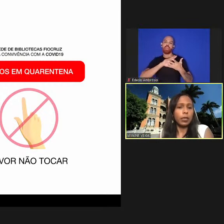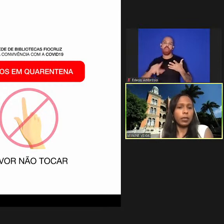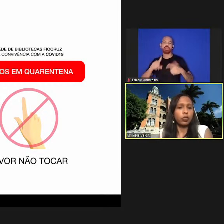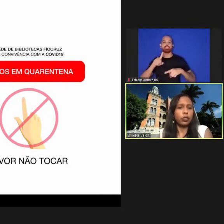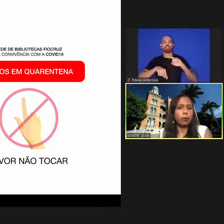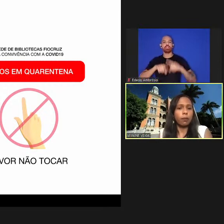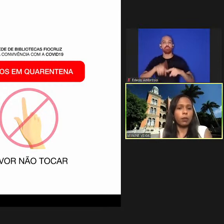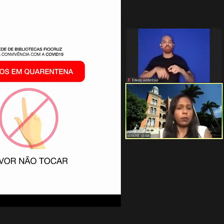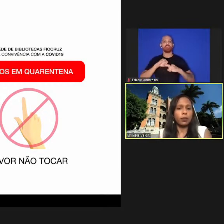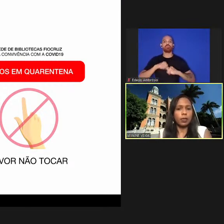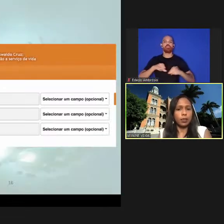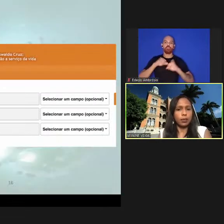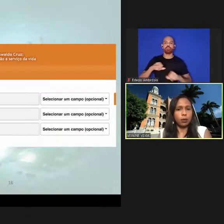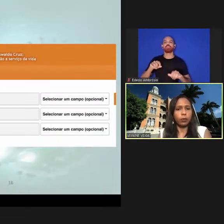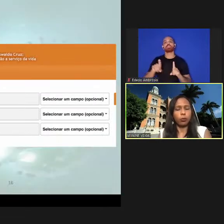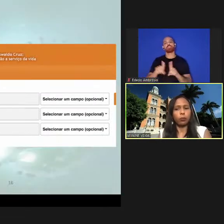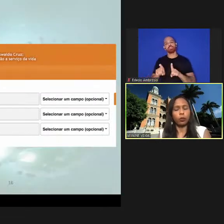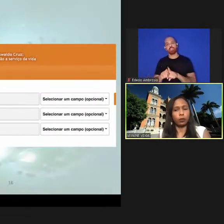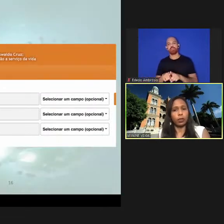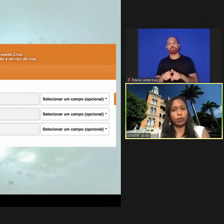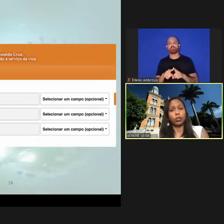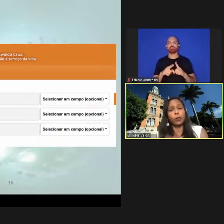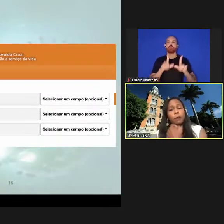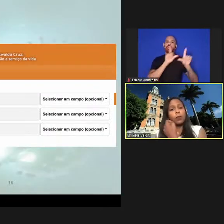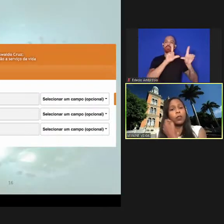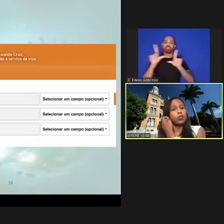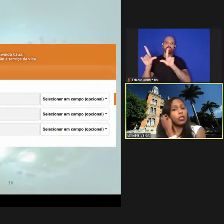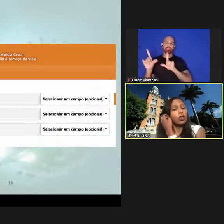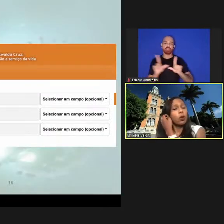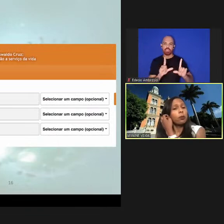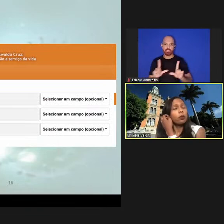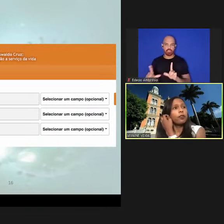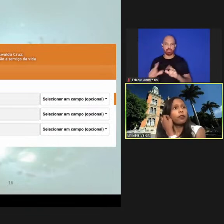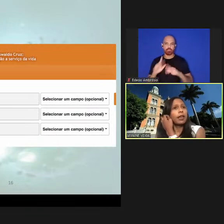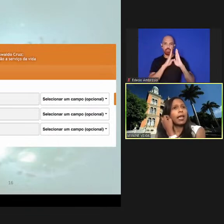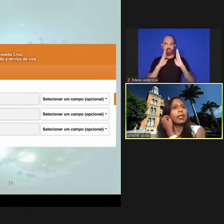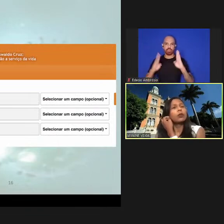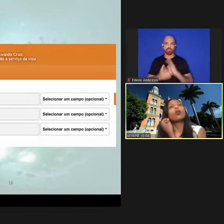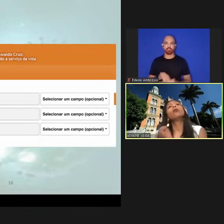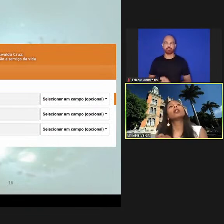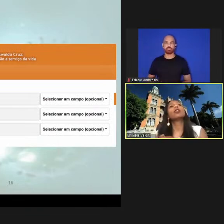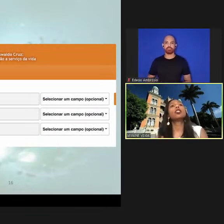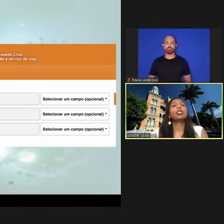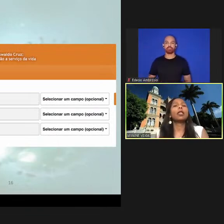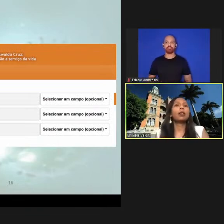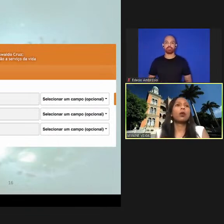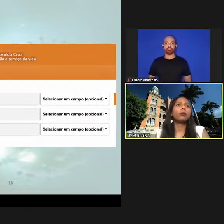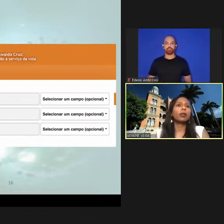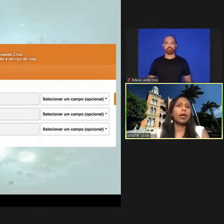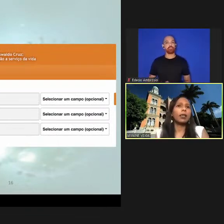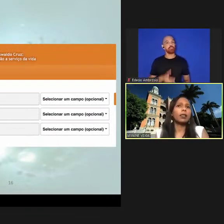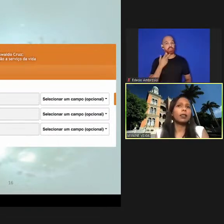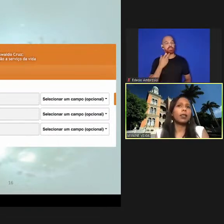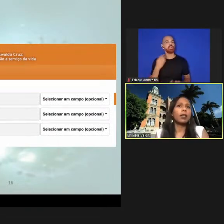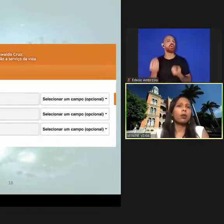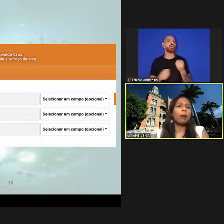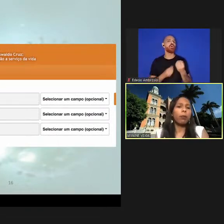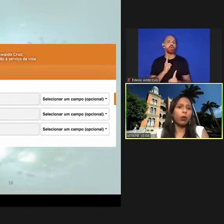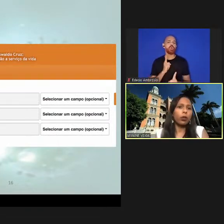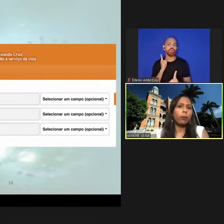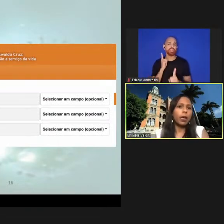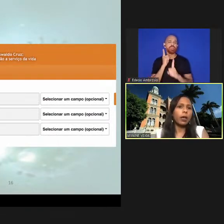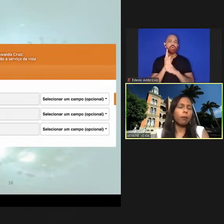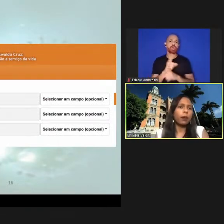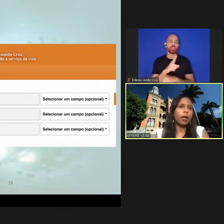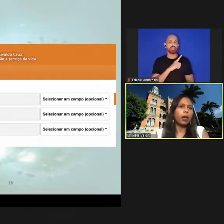para além de também sinalização para as bibliotecas gente como foi falado como que a gente ia encontrar e ter um